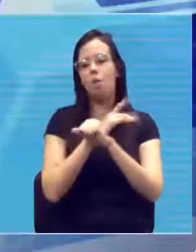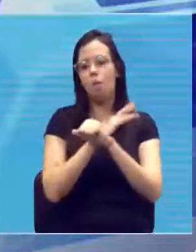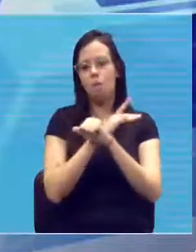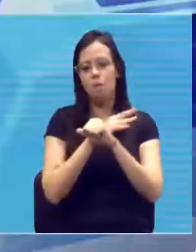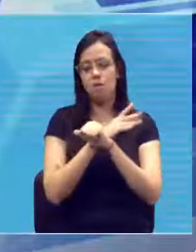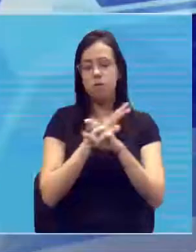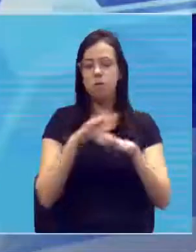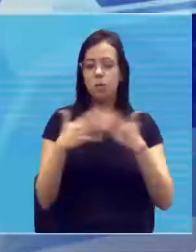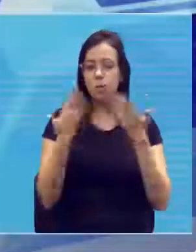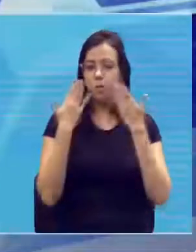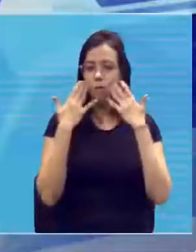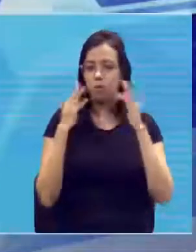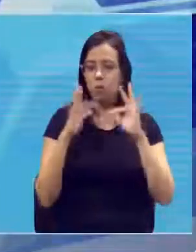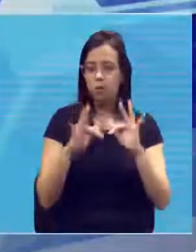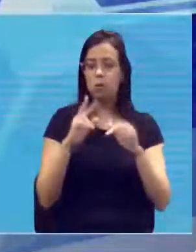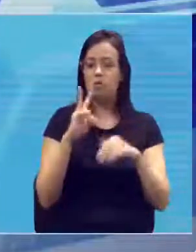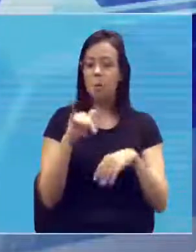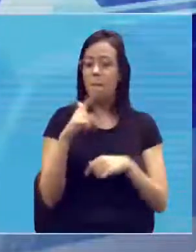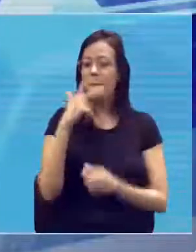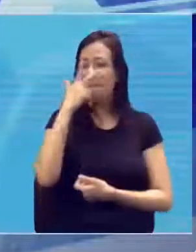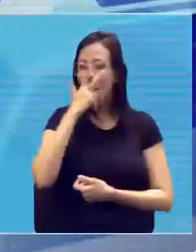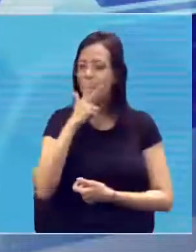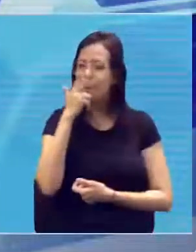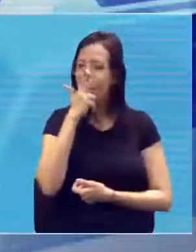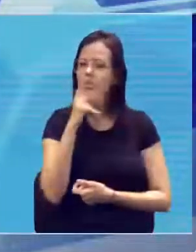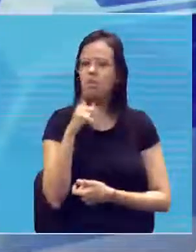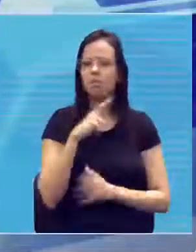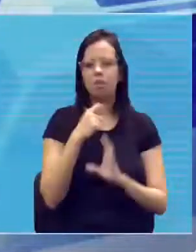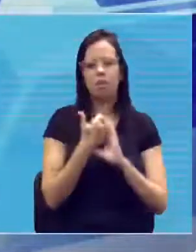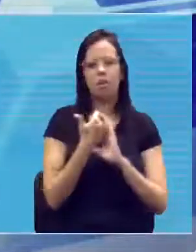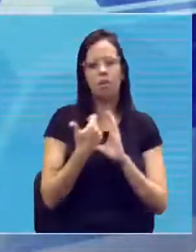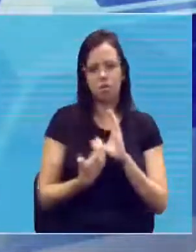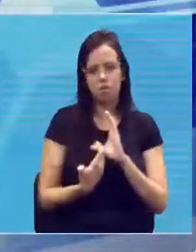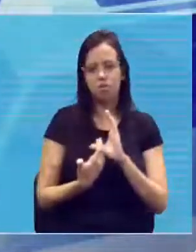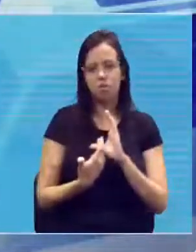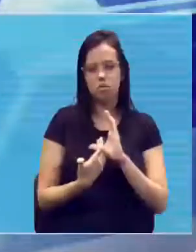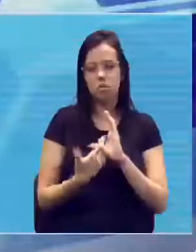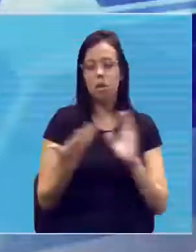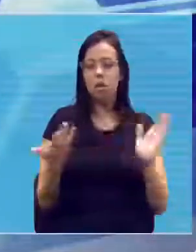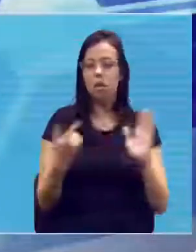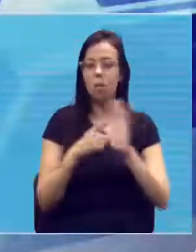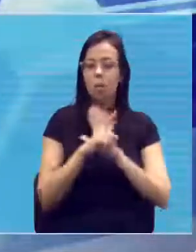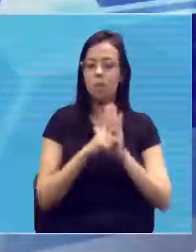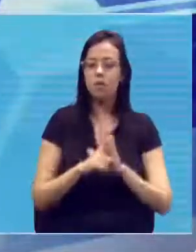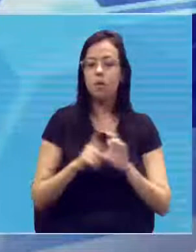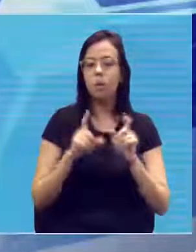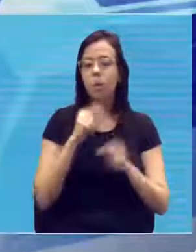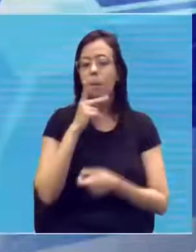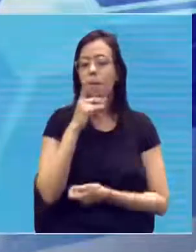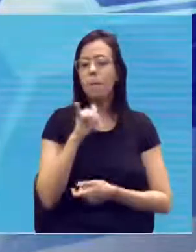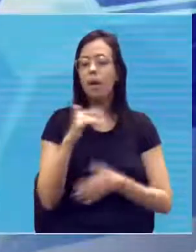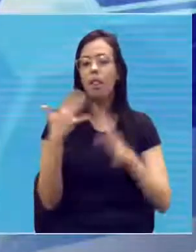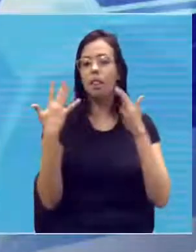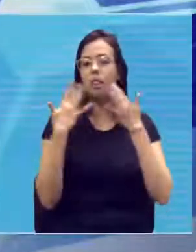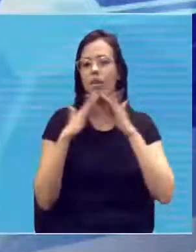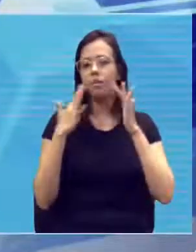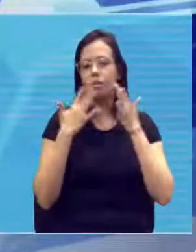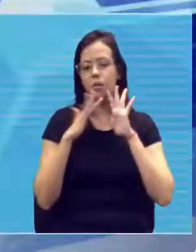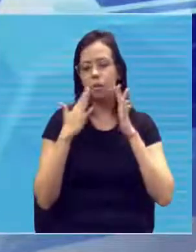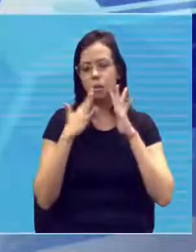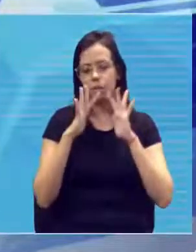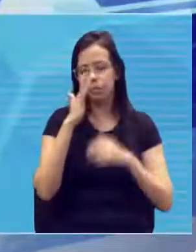tá? Então, fenotipicamente, você parece ter uma característica. Então, o eu vou investigar? Eu vou investigar pais que, naturalmente, de